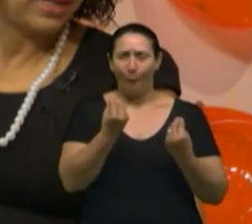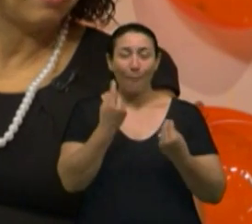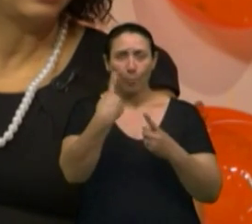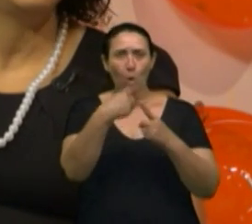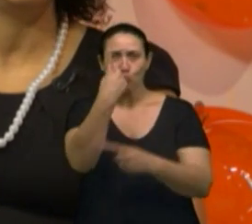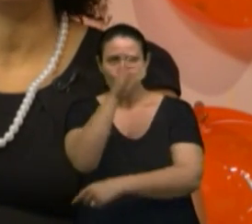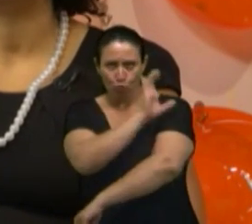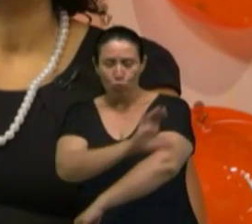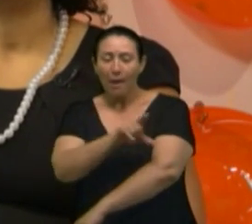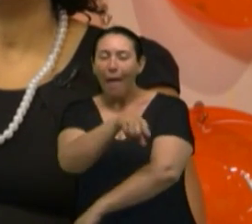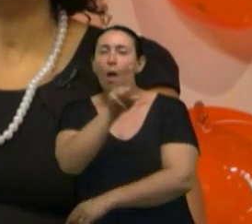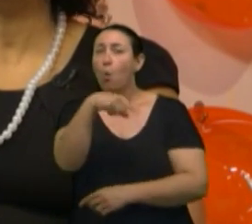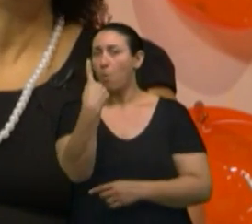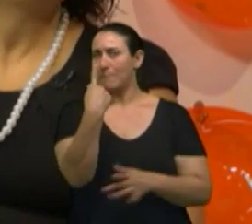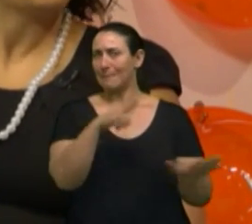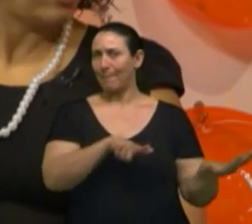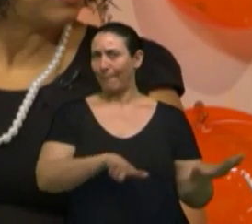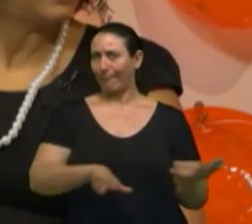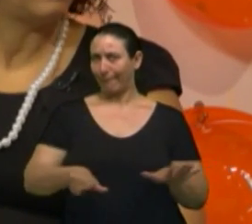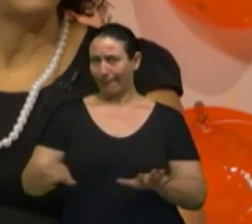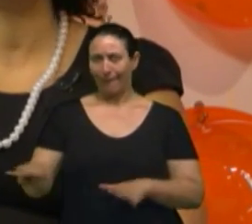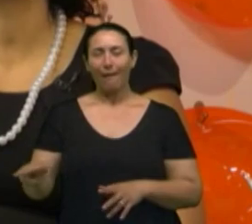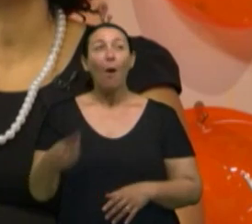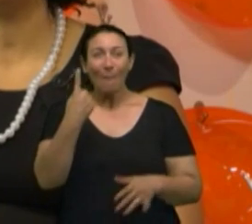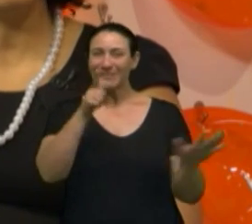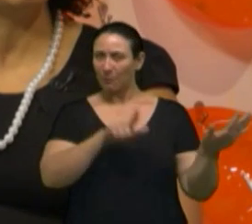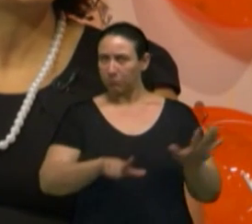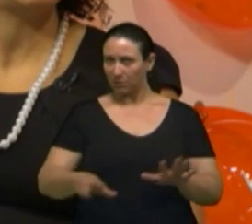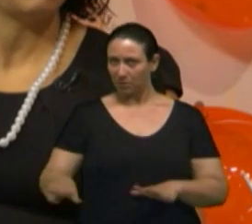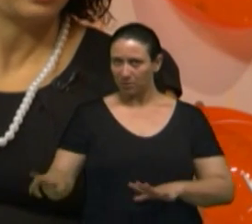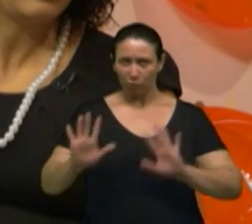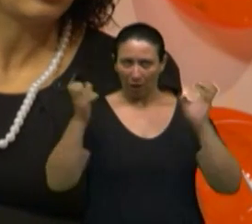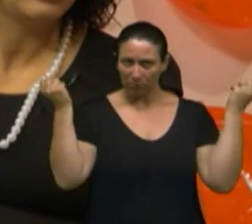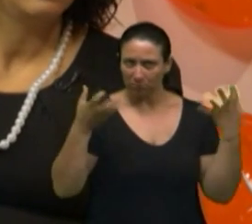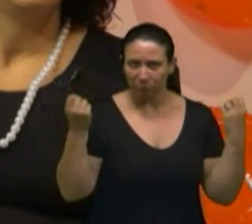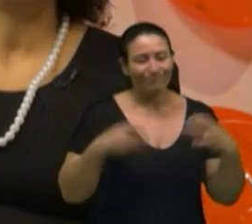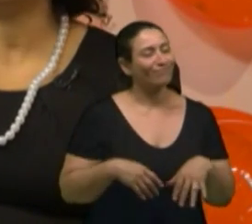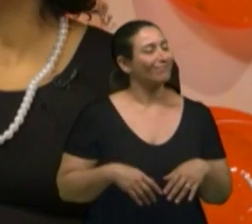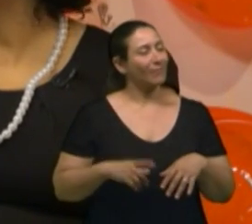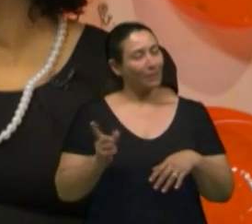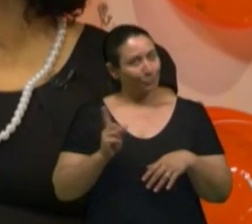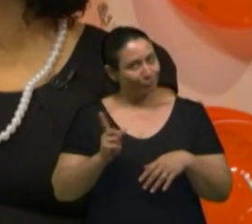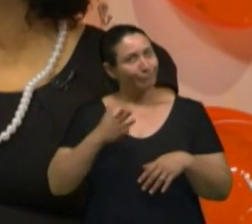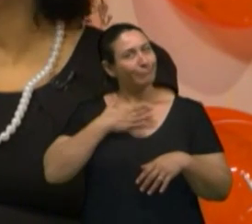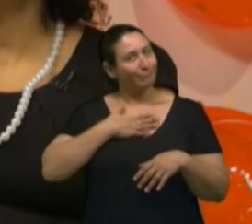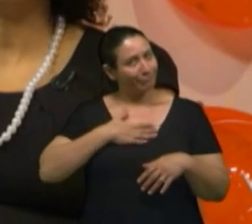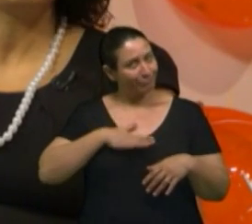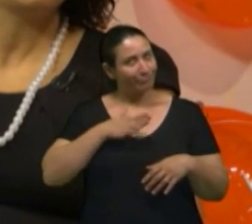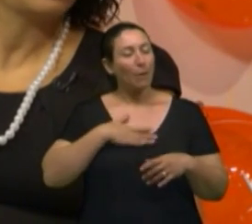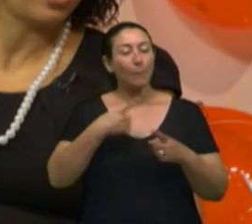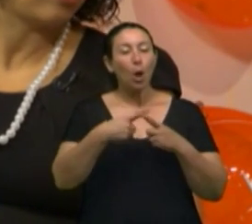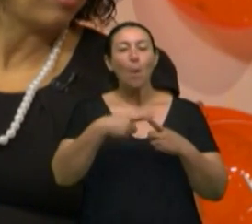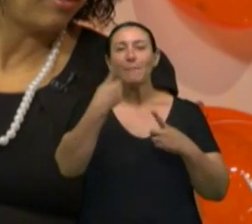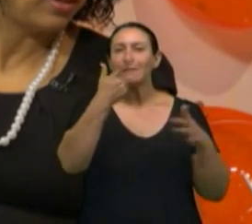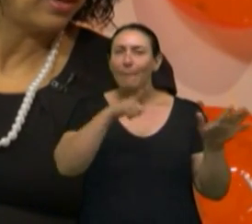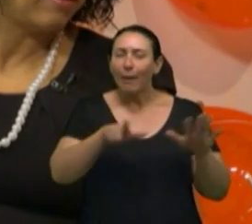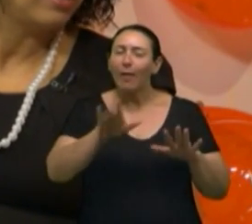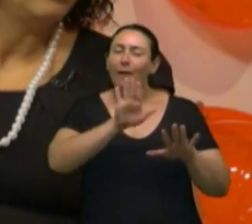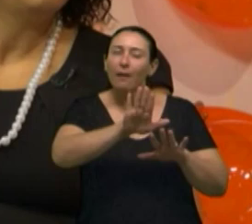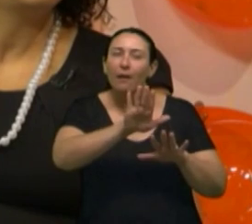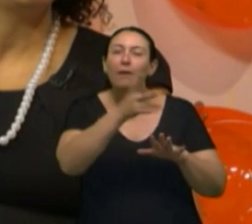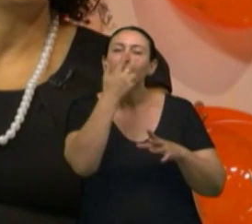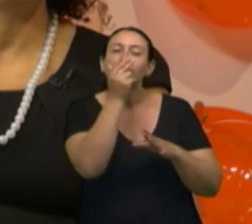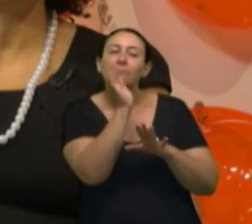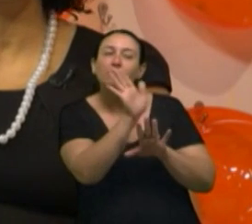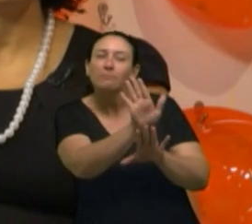ele tem uma semana, né? A gente não prepara em uma semana, a gente planta uma semente, que é uma semente para um novo projeto de vida.